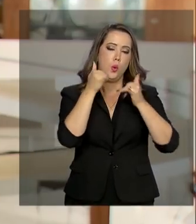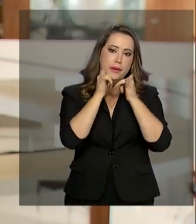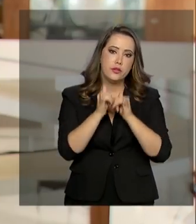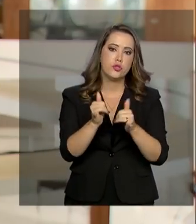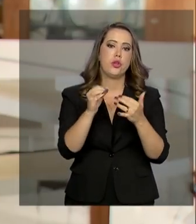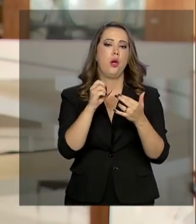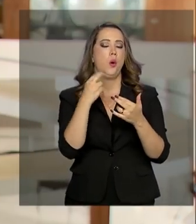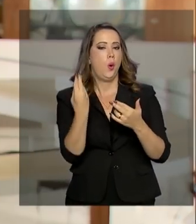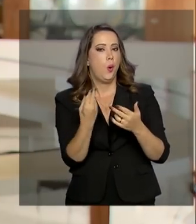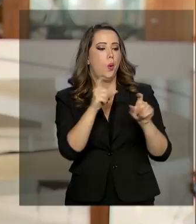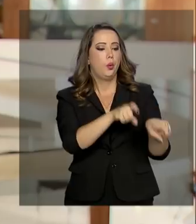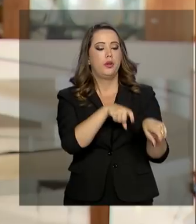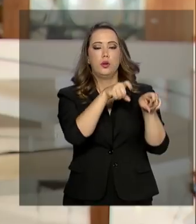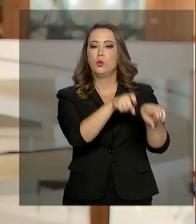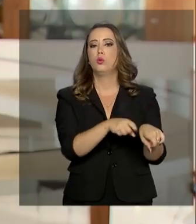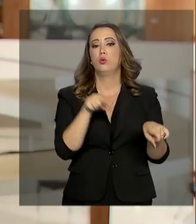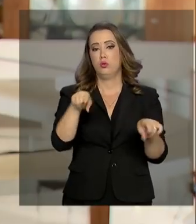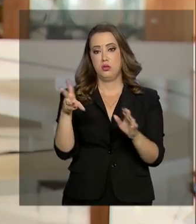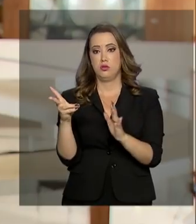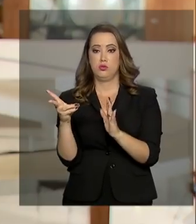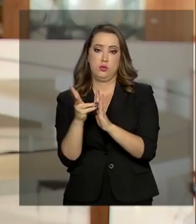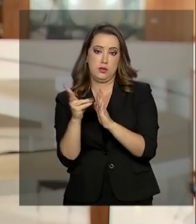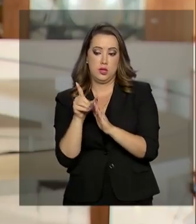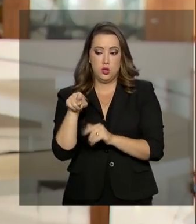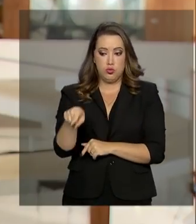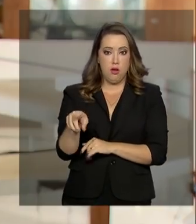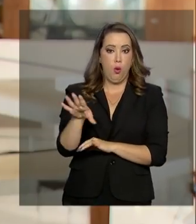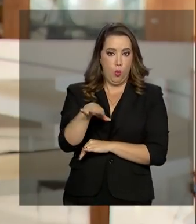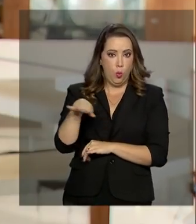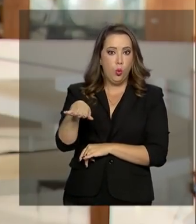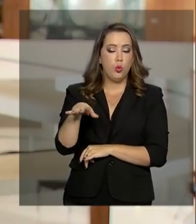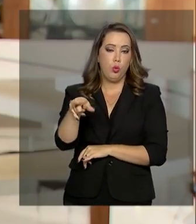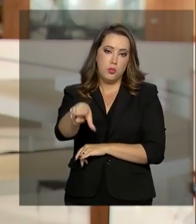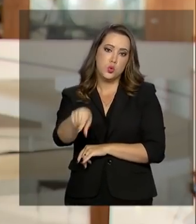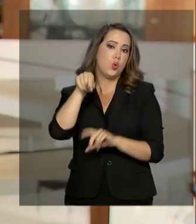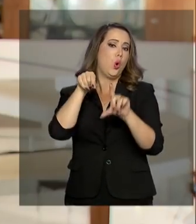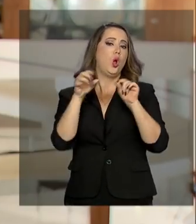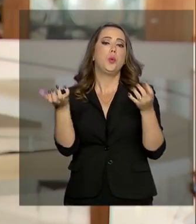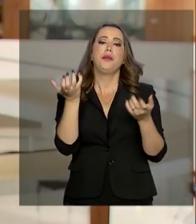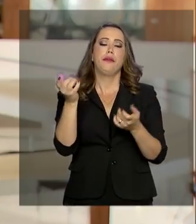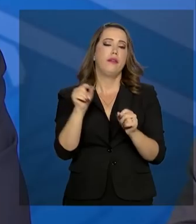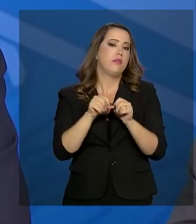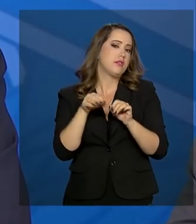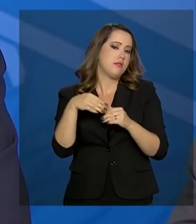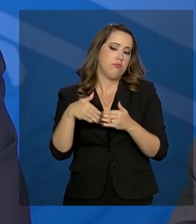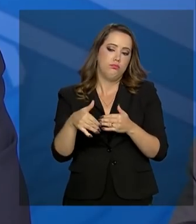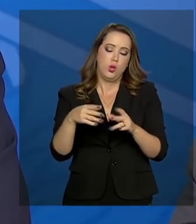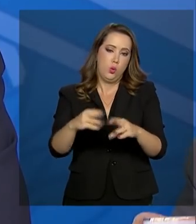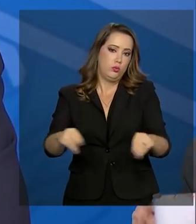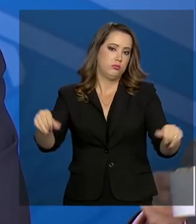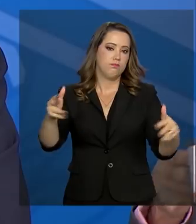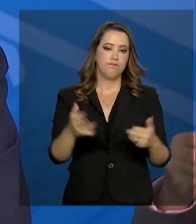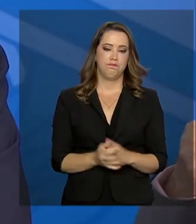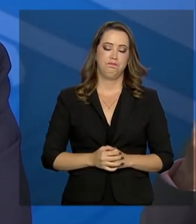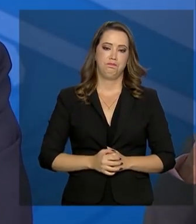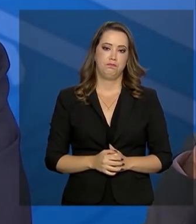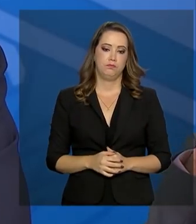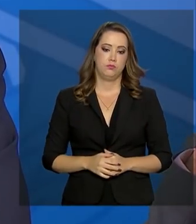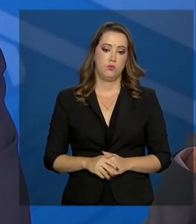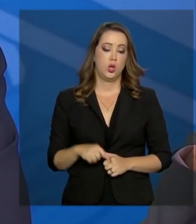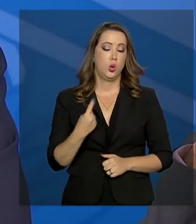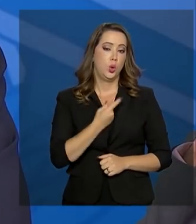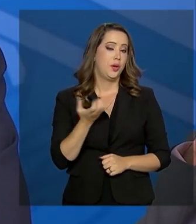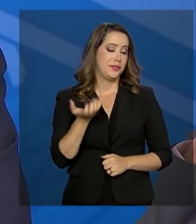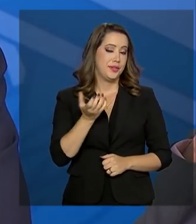indígenas. E são os índios que vão decidir o uso que darão às suas terras. O que nós queremos, se os senhores